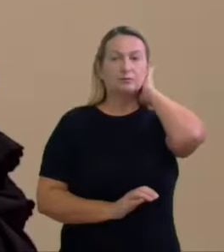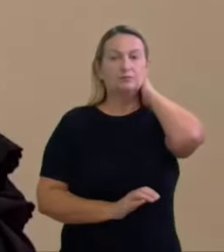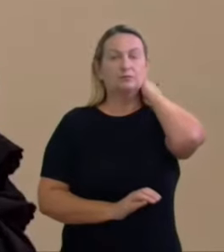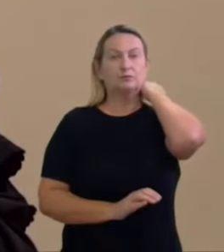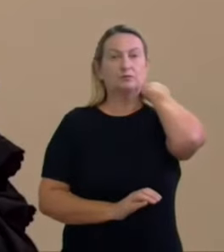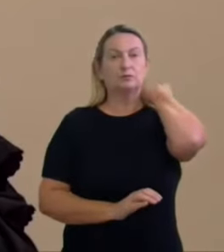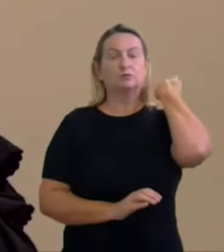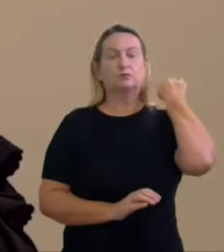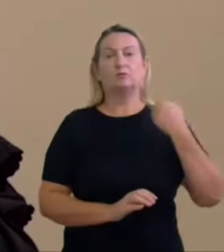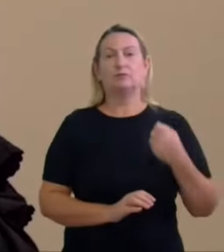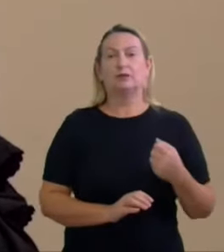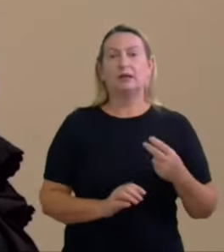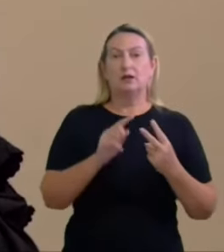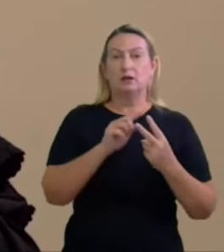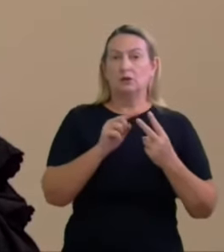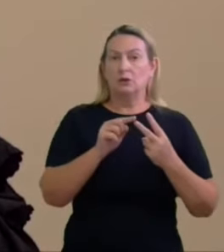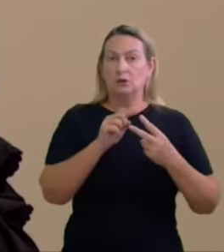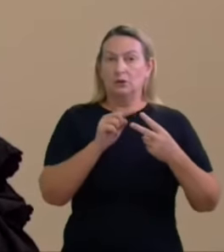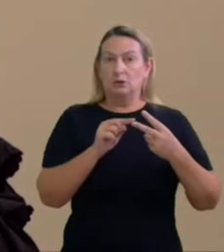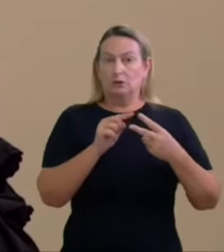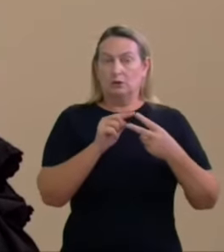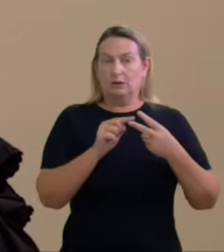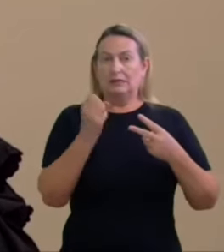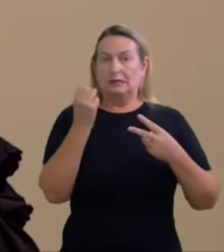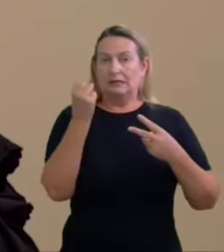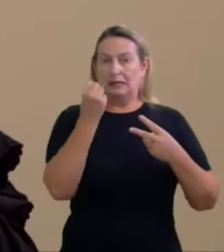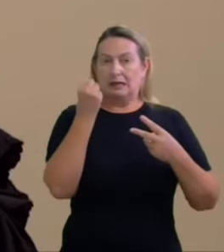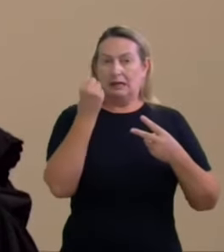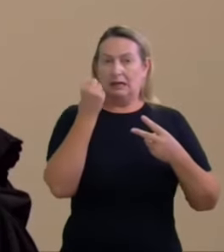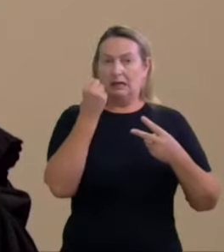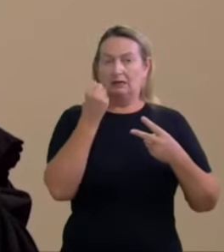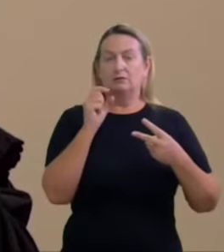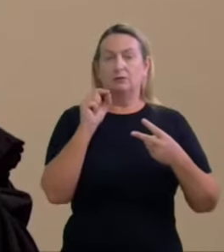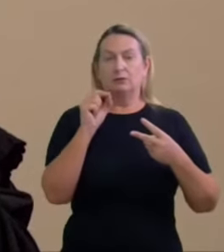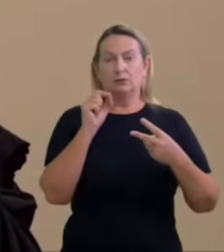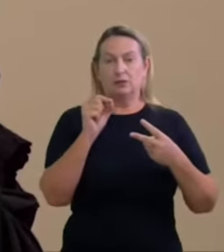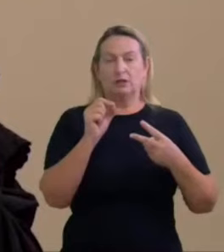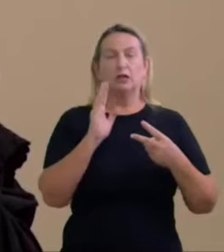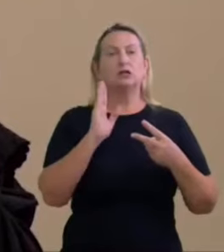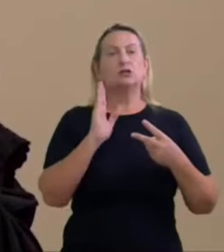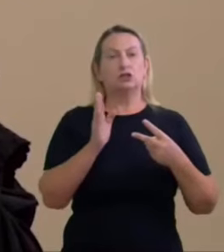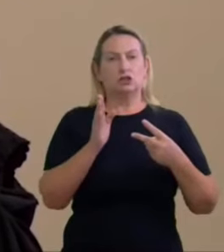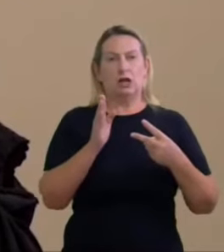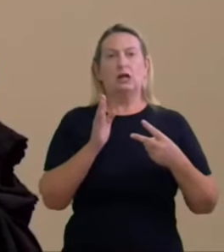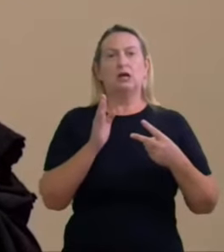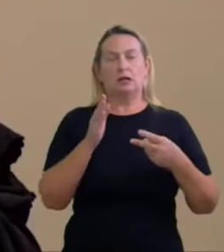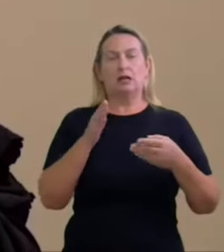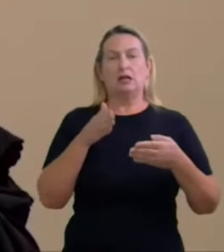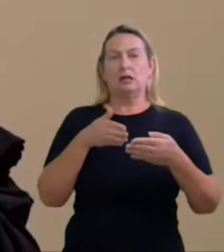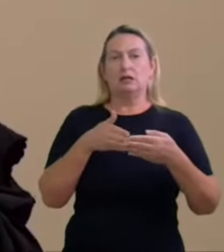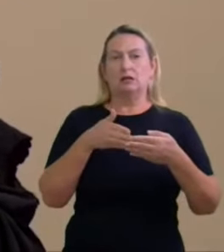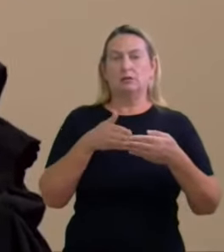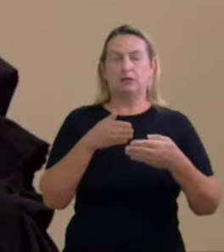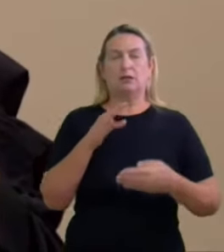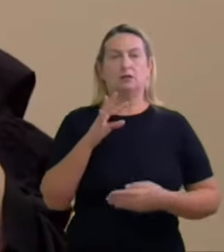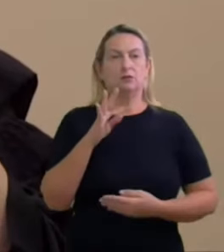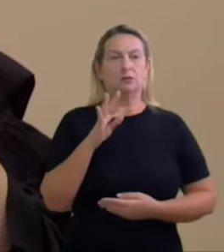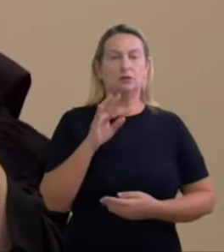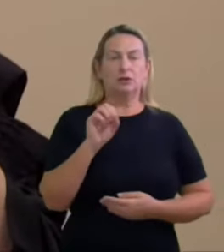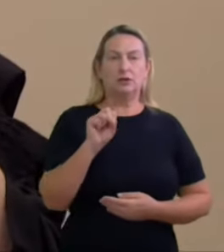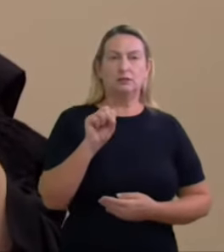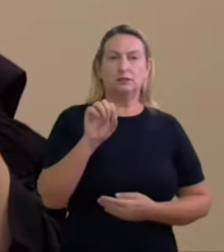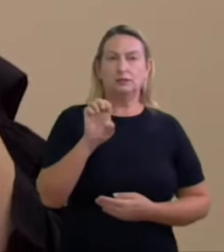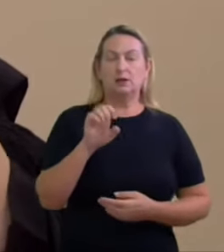os dois aspectos da gravidade isso já está bem delimitado pelo TSE porque